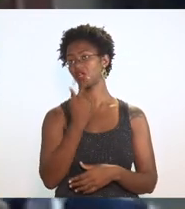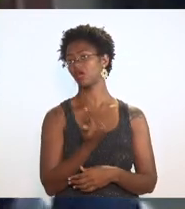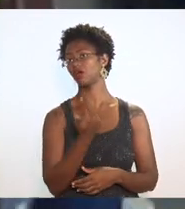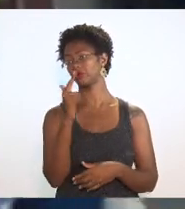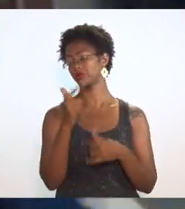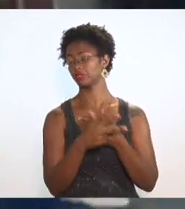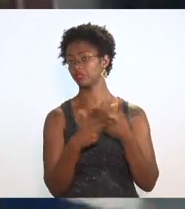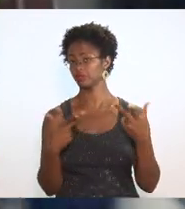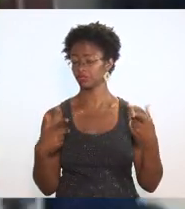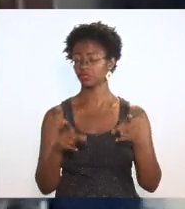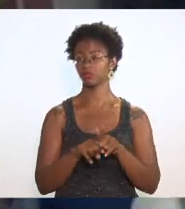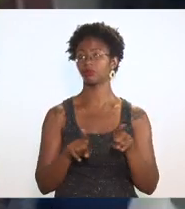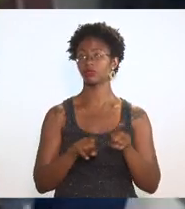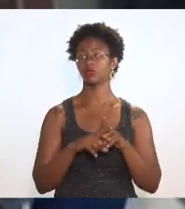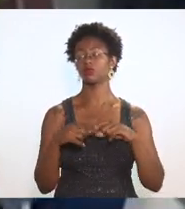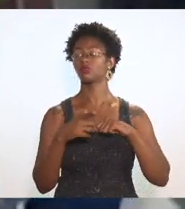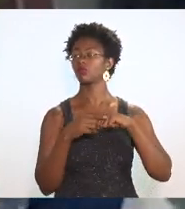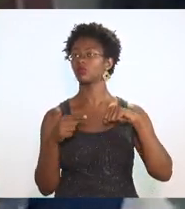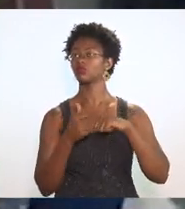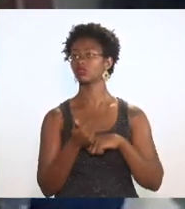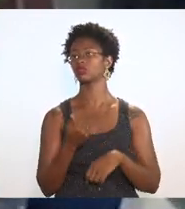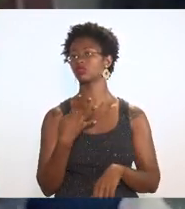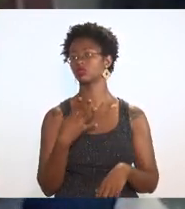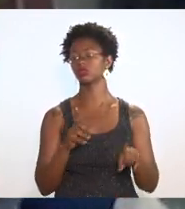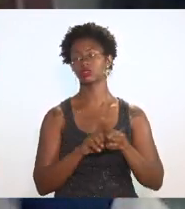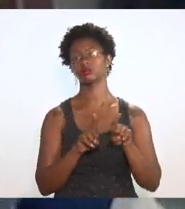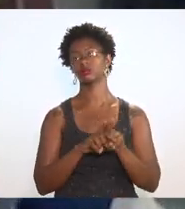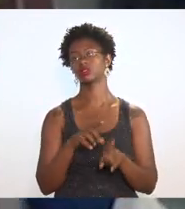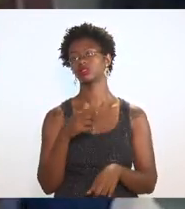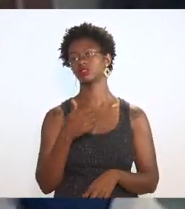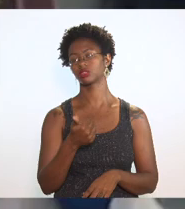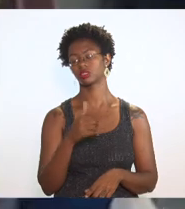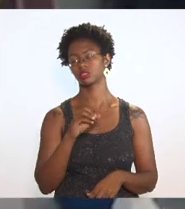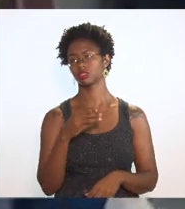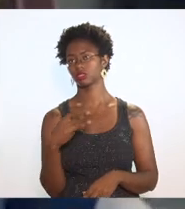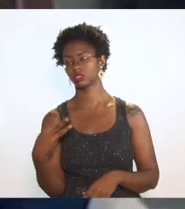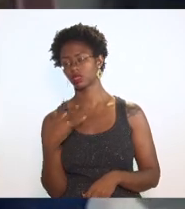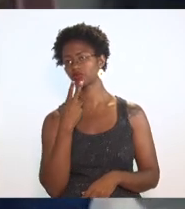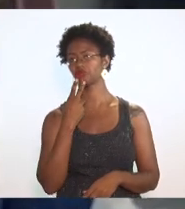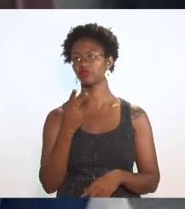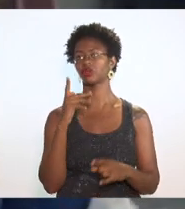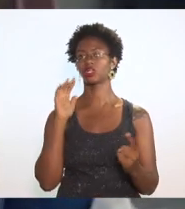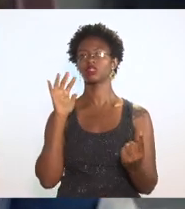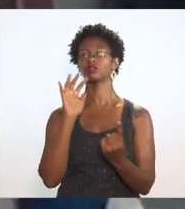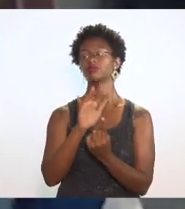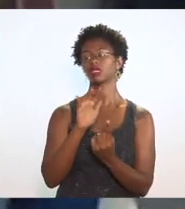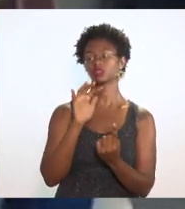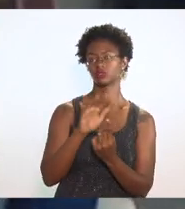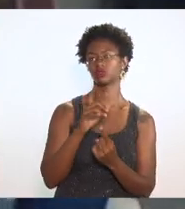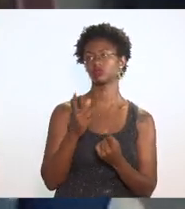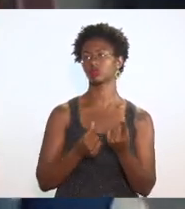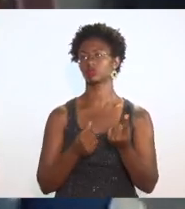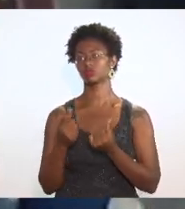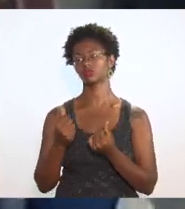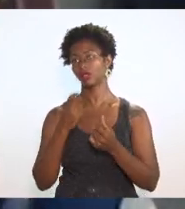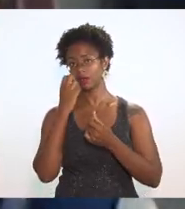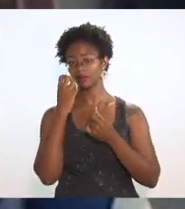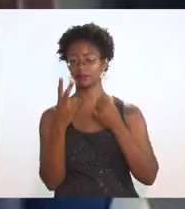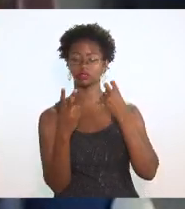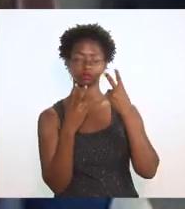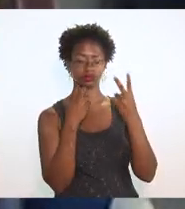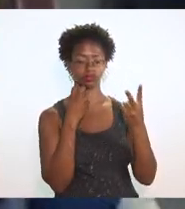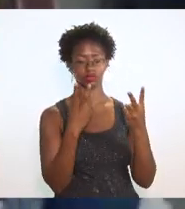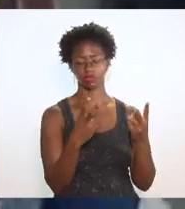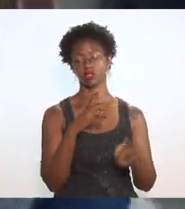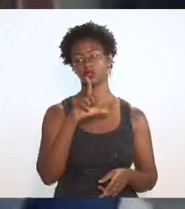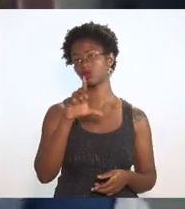também o artigo 14 e o artigo 113 ele fala em estudo impacto orçamentário então tem que se verificar a